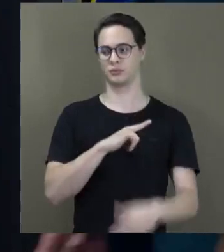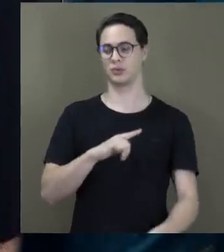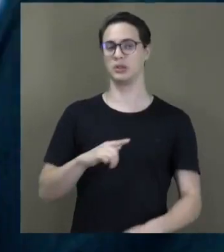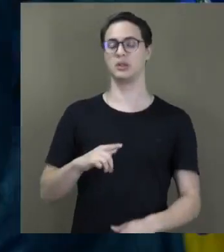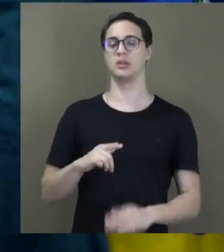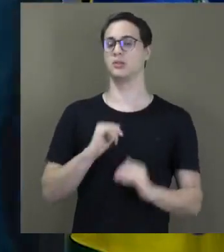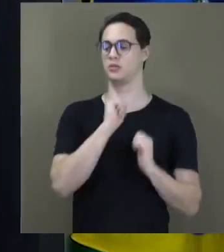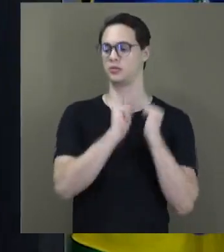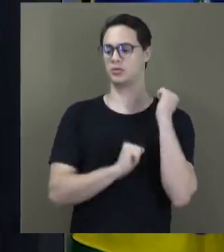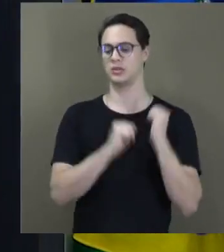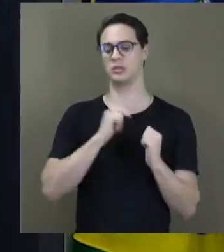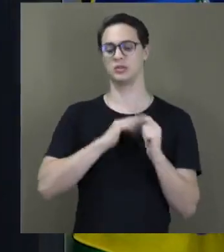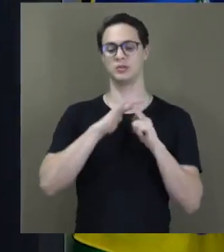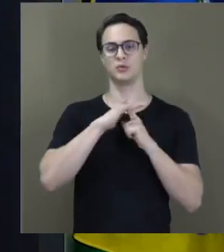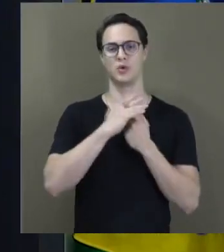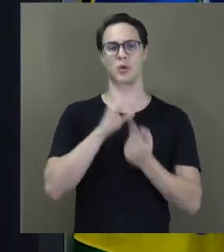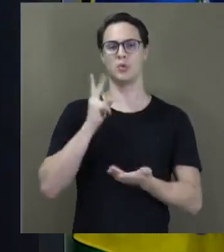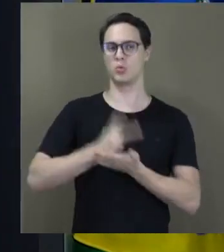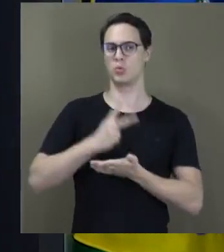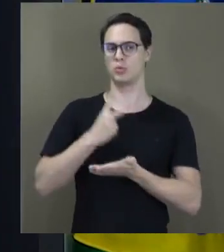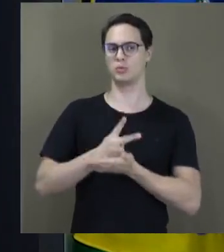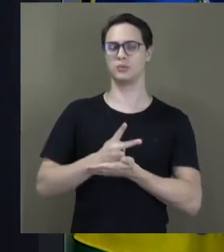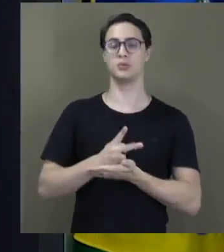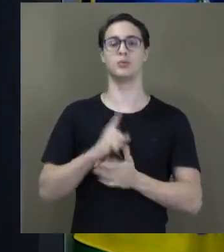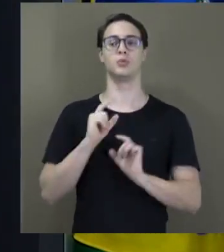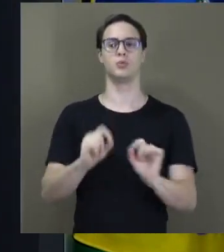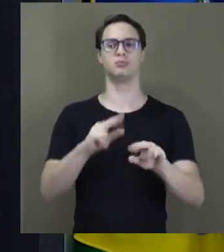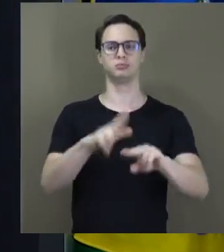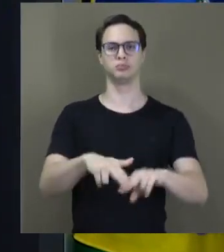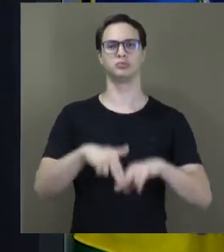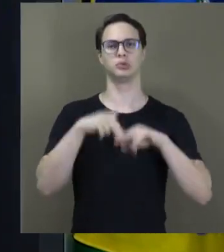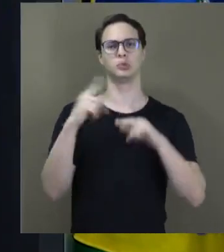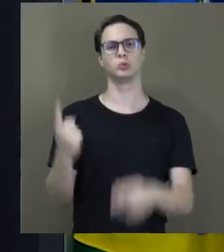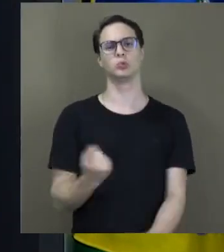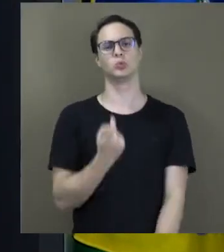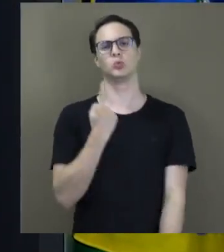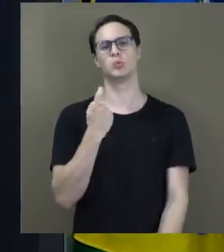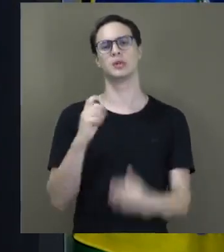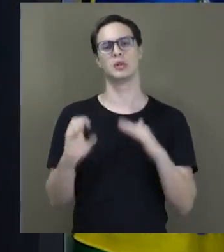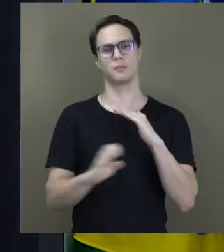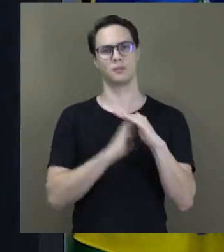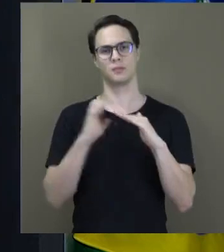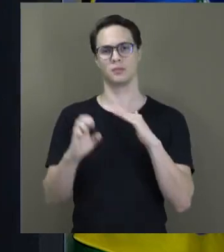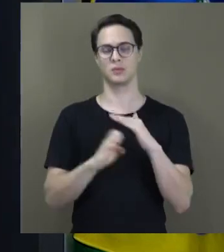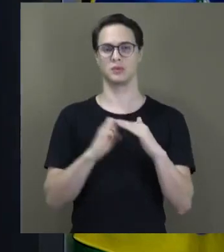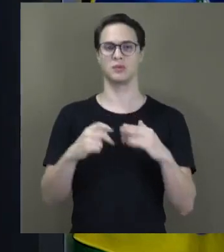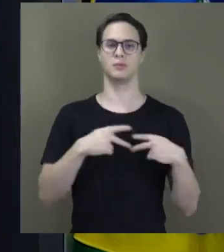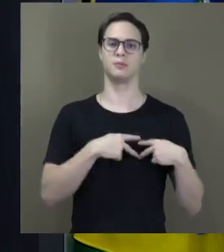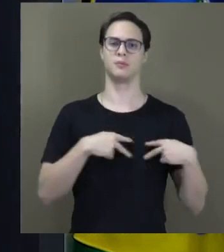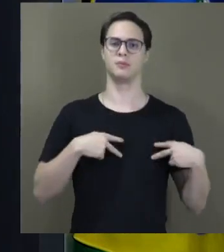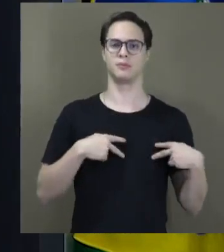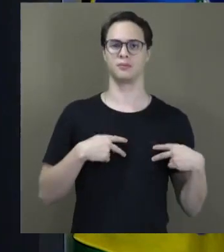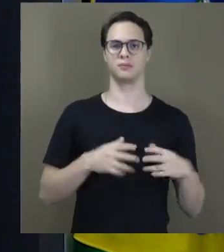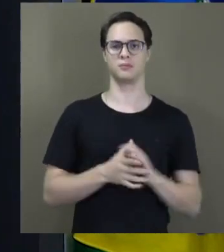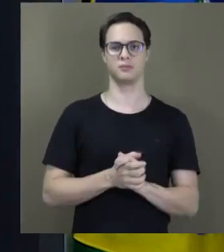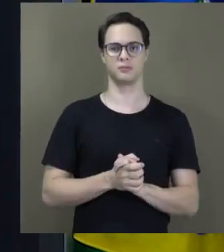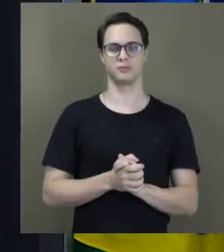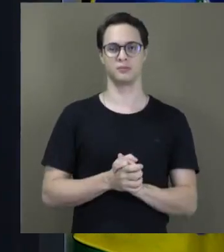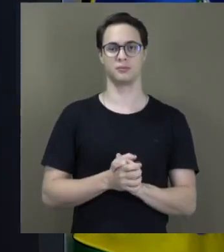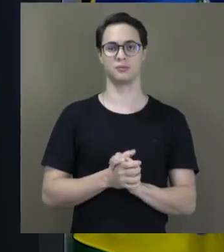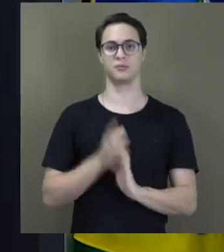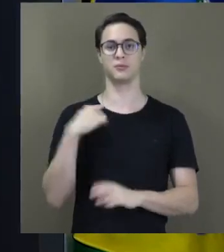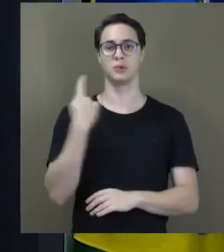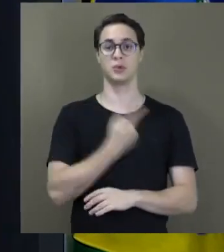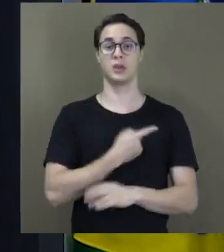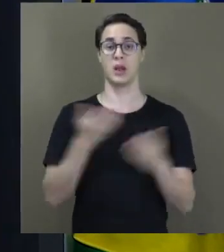a situação siga empacada por causa de uma única empresa, a Petrobras. Estamos